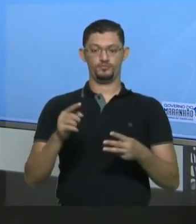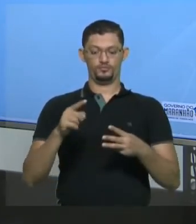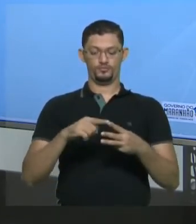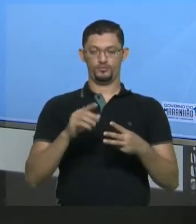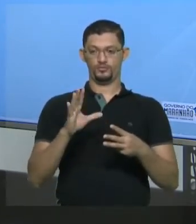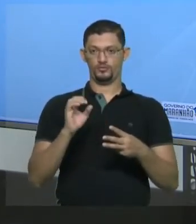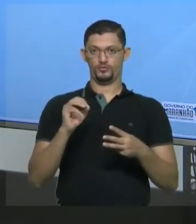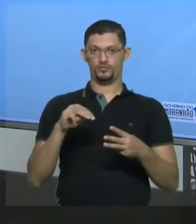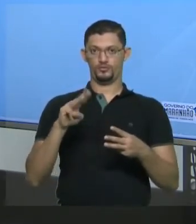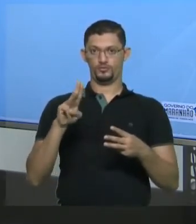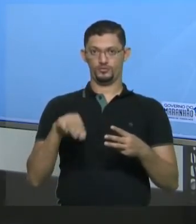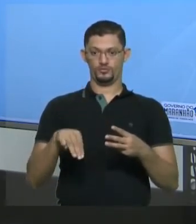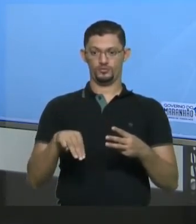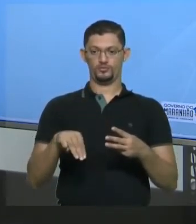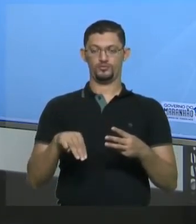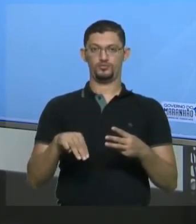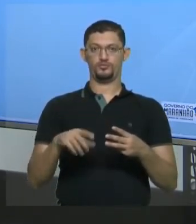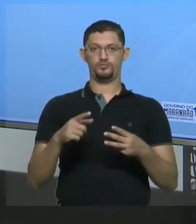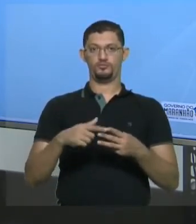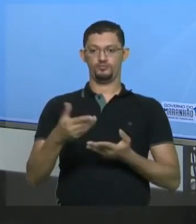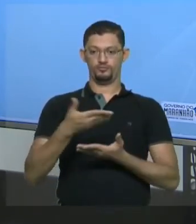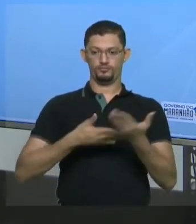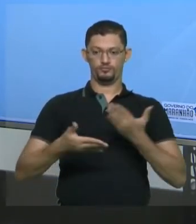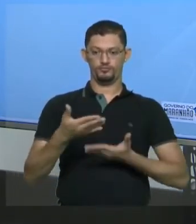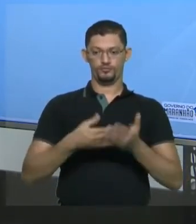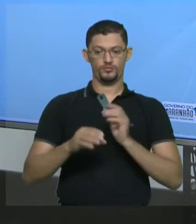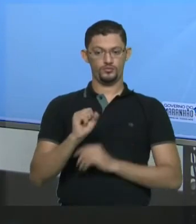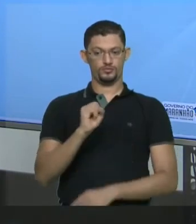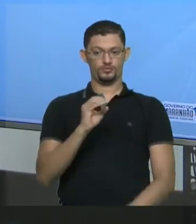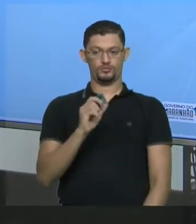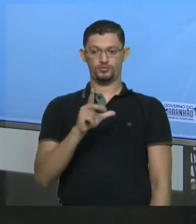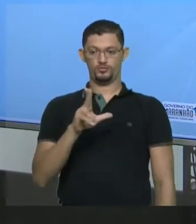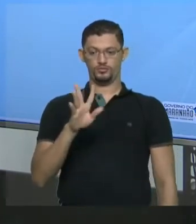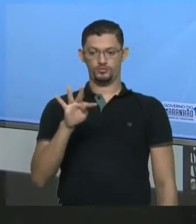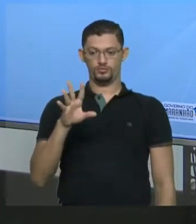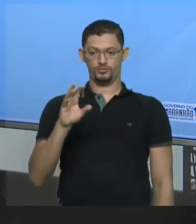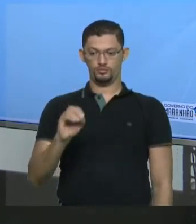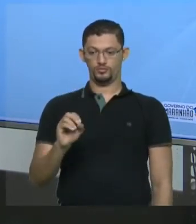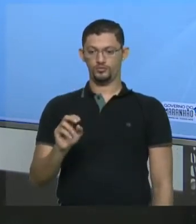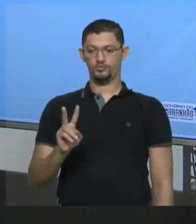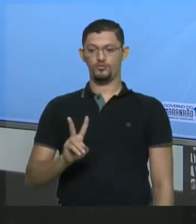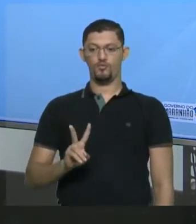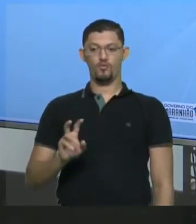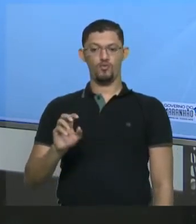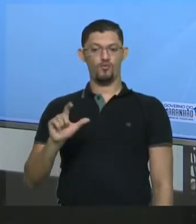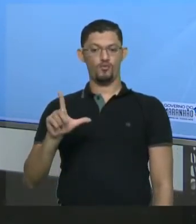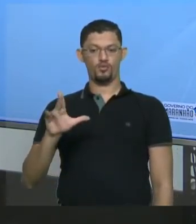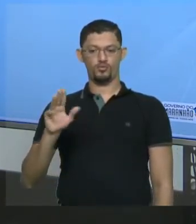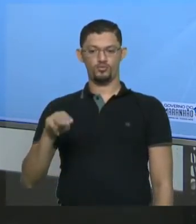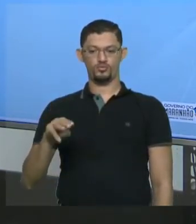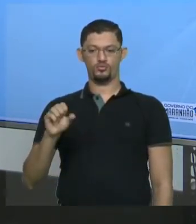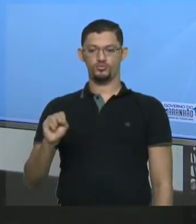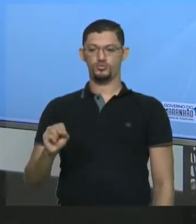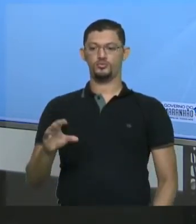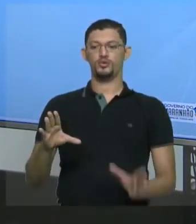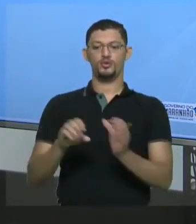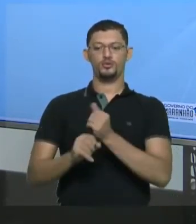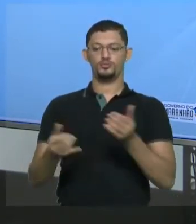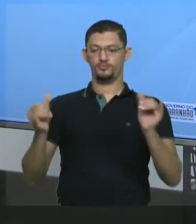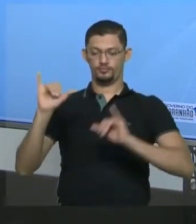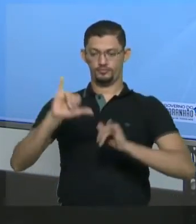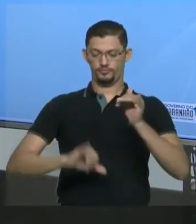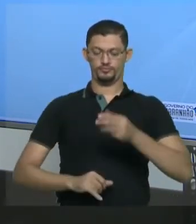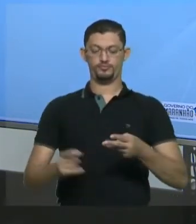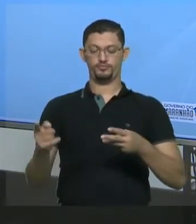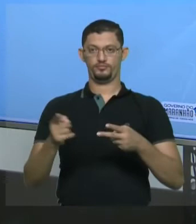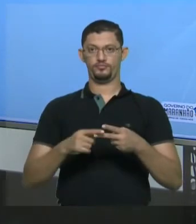comum estabelece a relação entre a massa do soluto pelo volume da solução. Densidade, a relação entre a massa